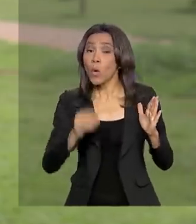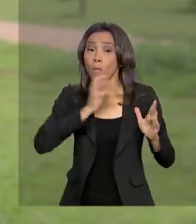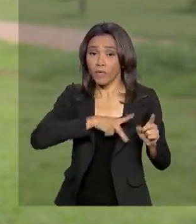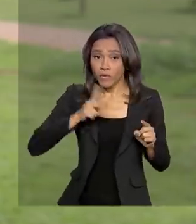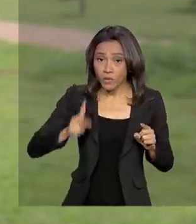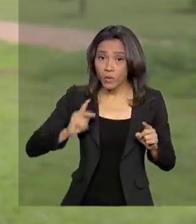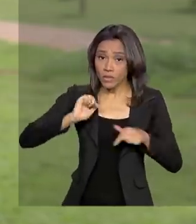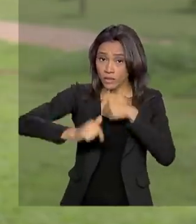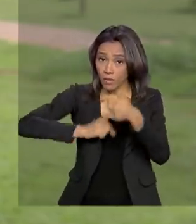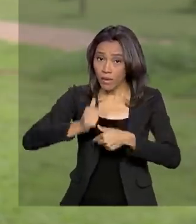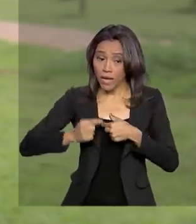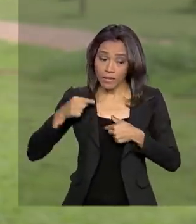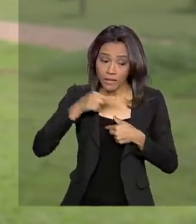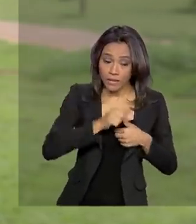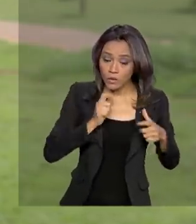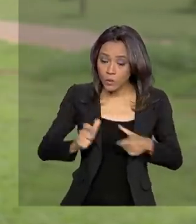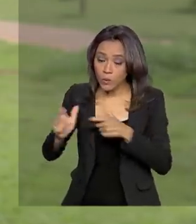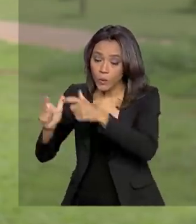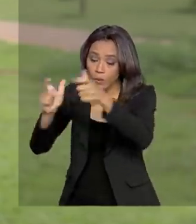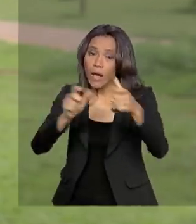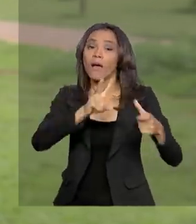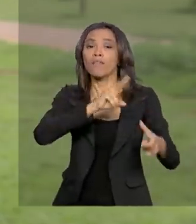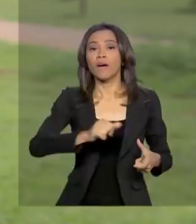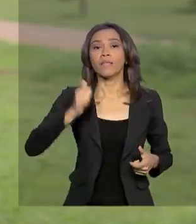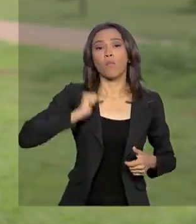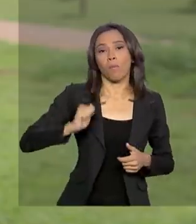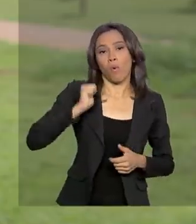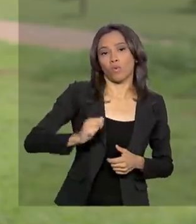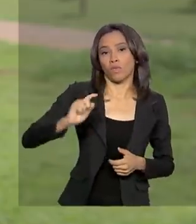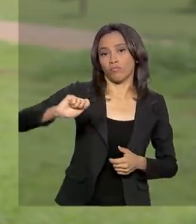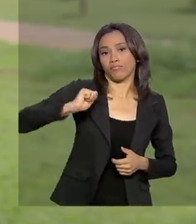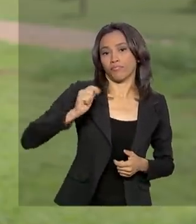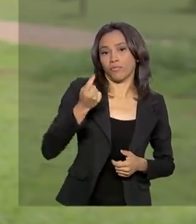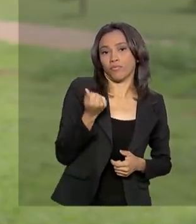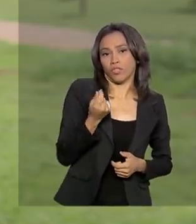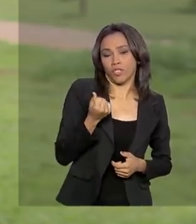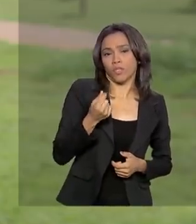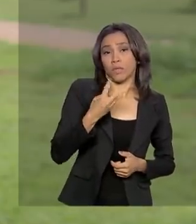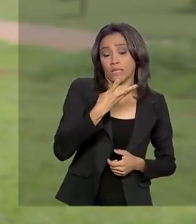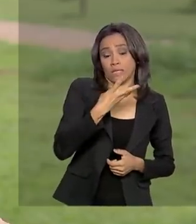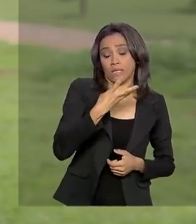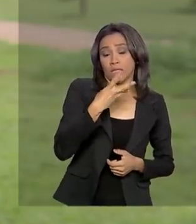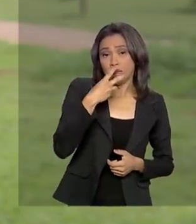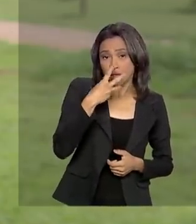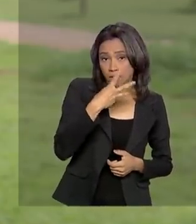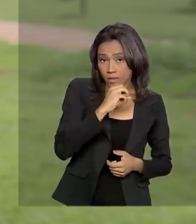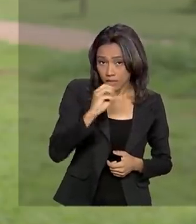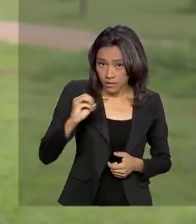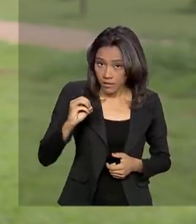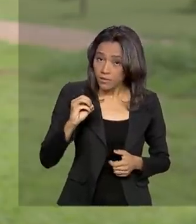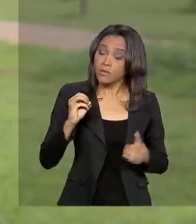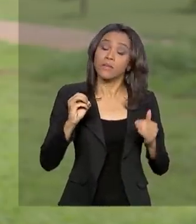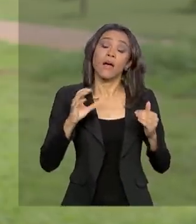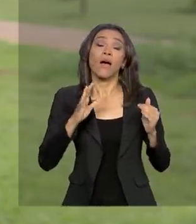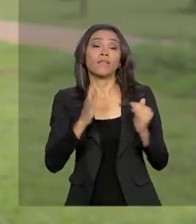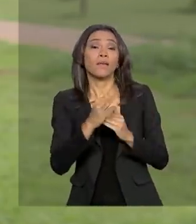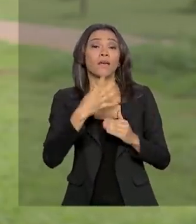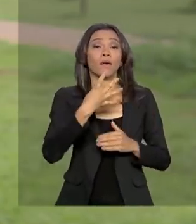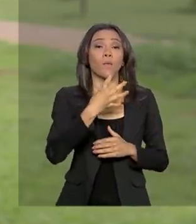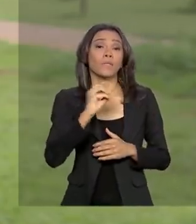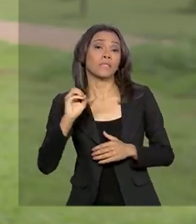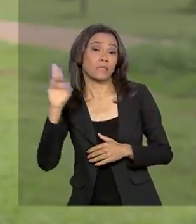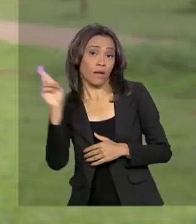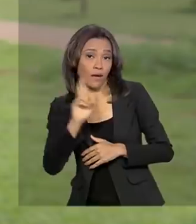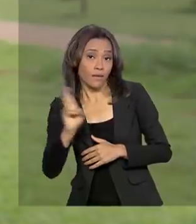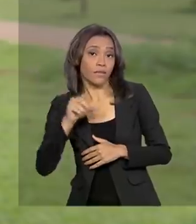que trabalharem nesses locais vão receber uma bolsa incentivo no valor entre 300 e 400 reais. Ao todo, serão